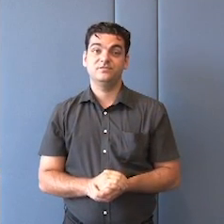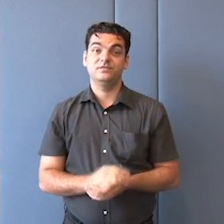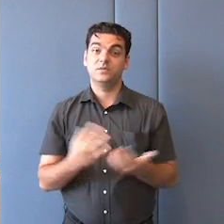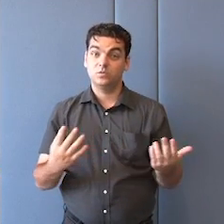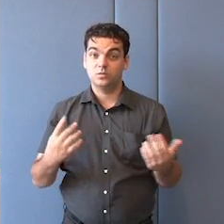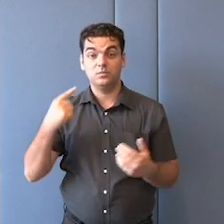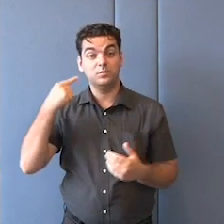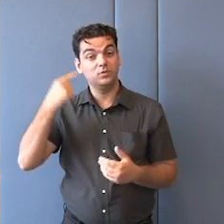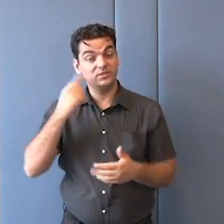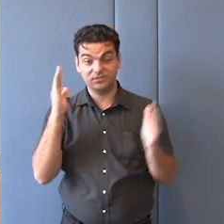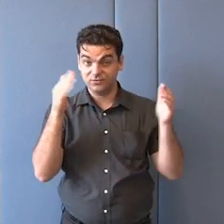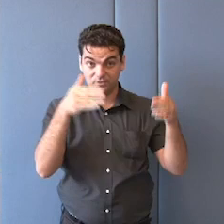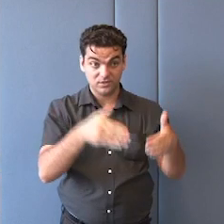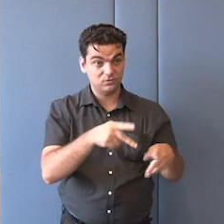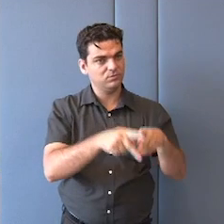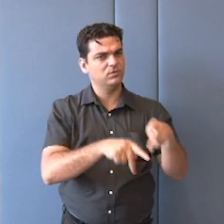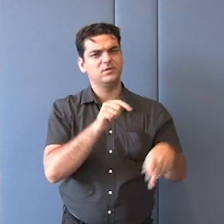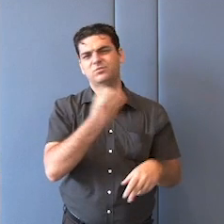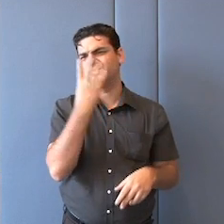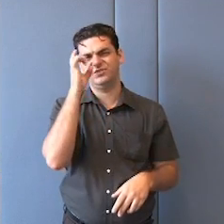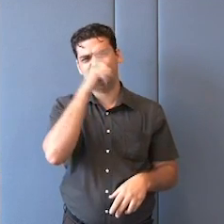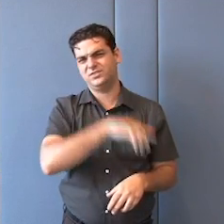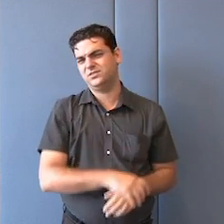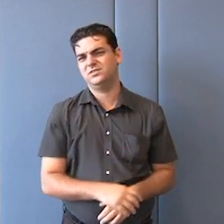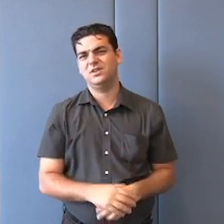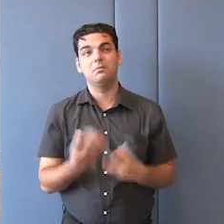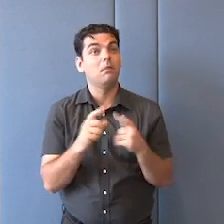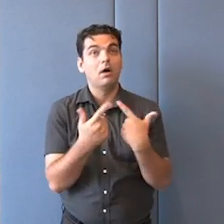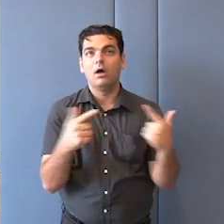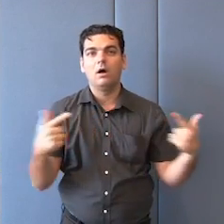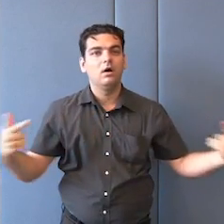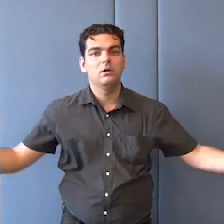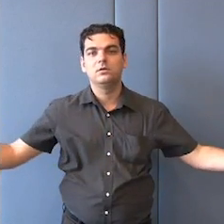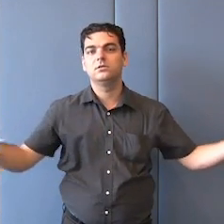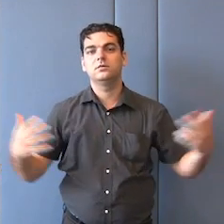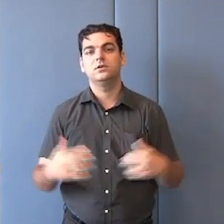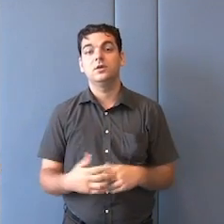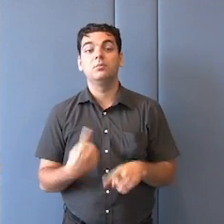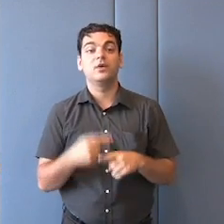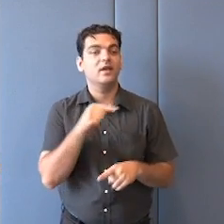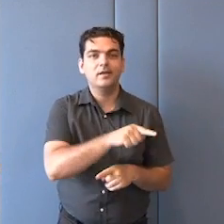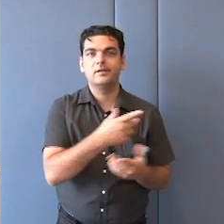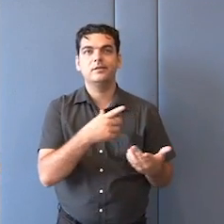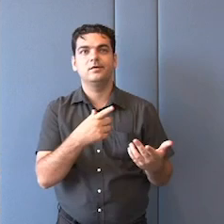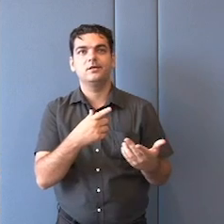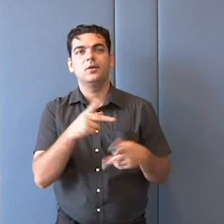uma política do povo é mais difícil, porque o povo é uma entidade viva, orgânica,